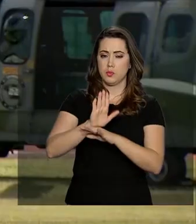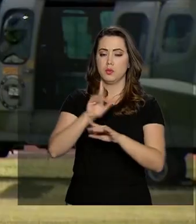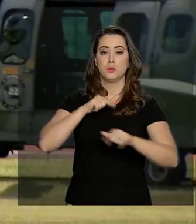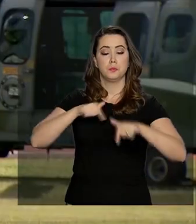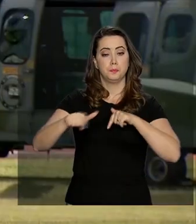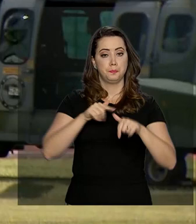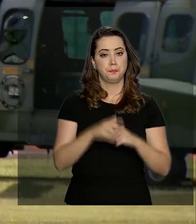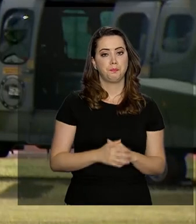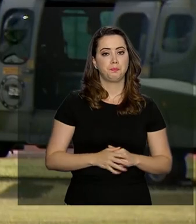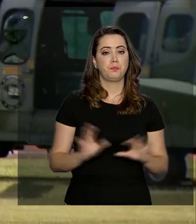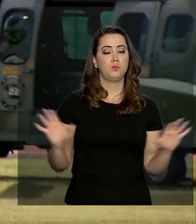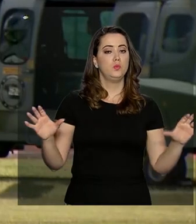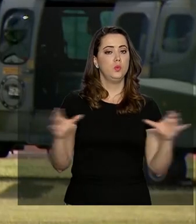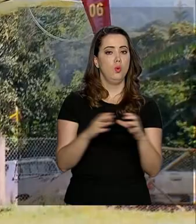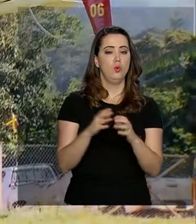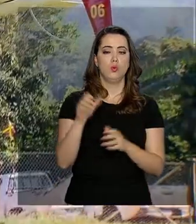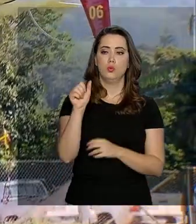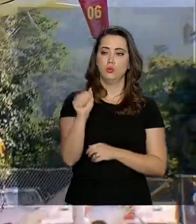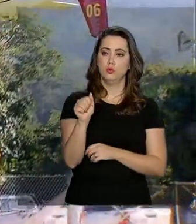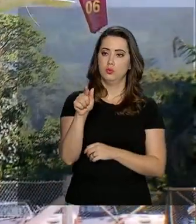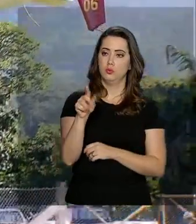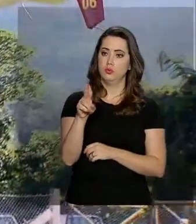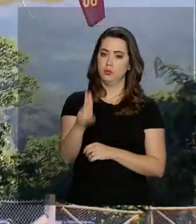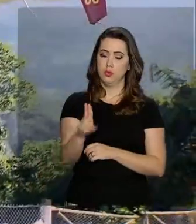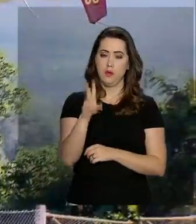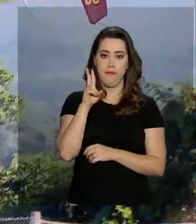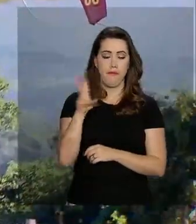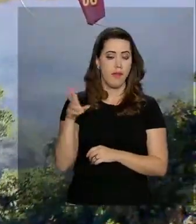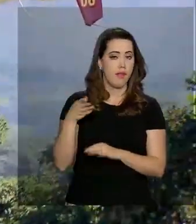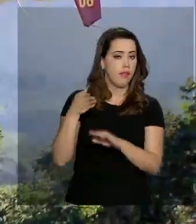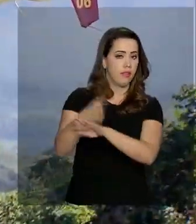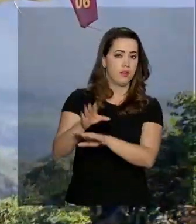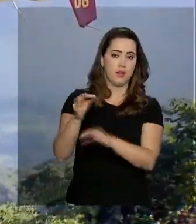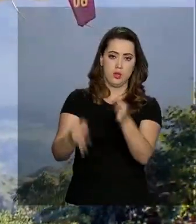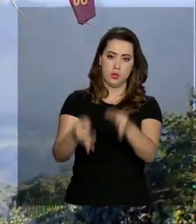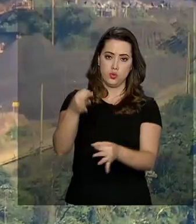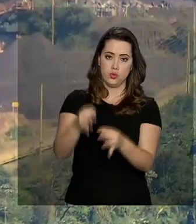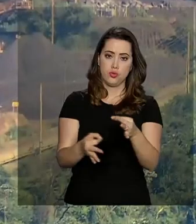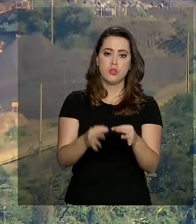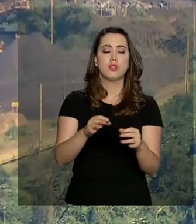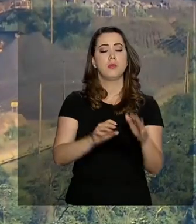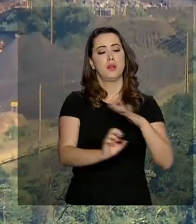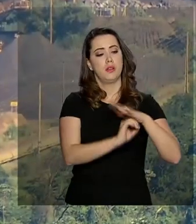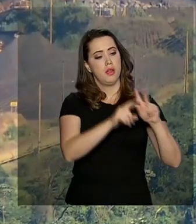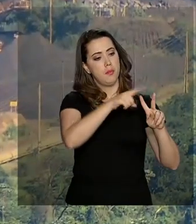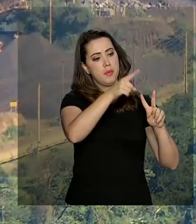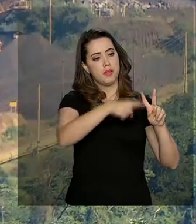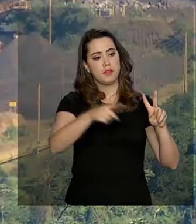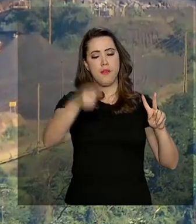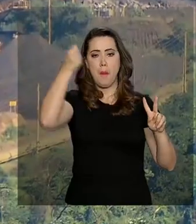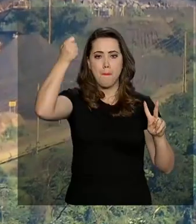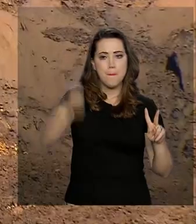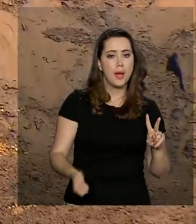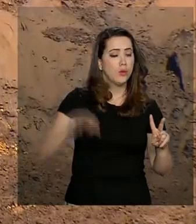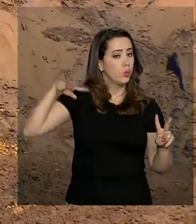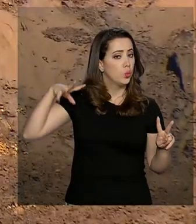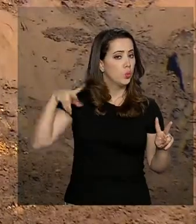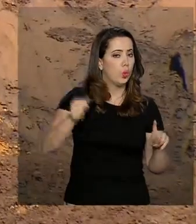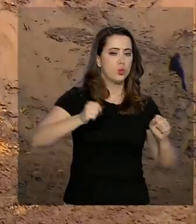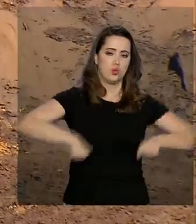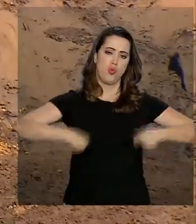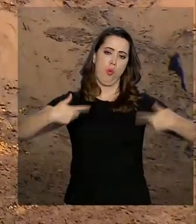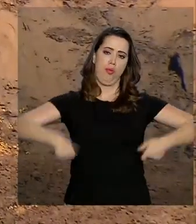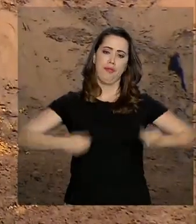A Advocacia Geral da União vai acionar a Justiça para que a empresa Vale ressarça todos os gastos causados